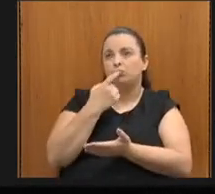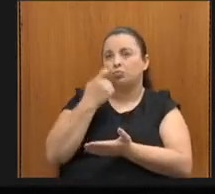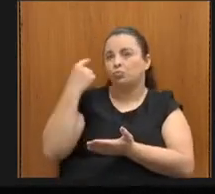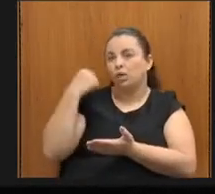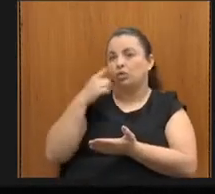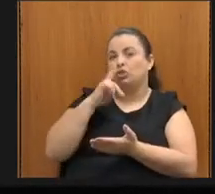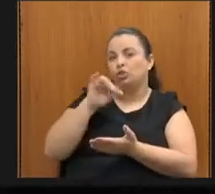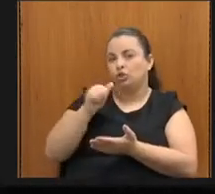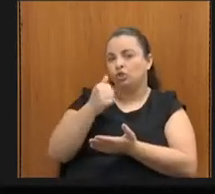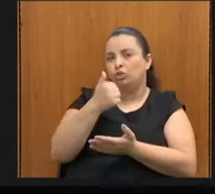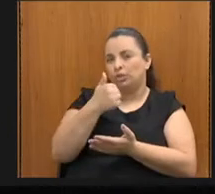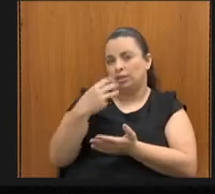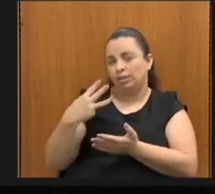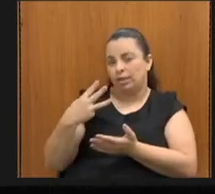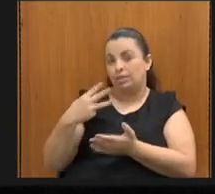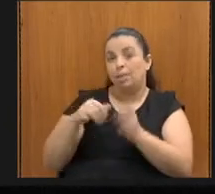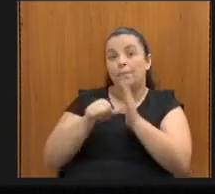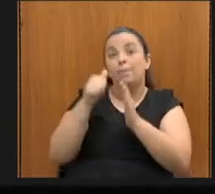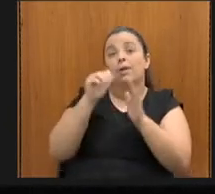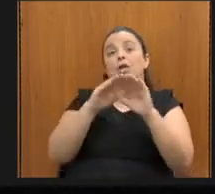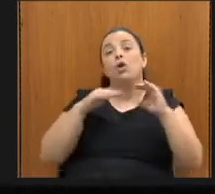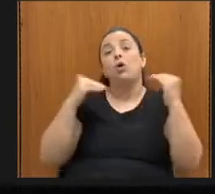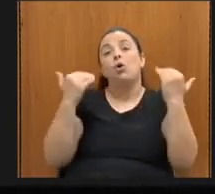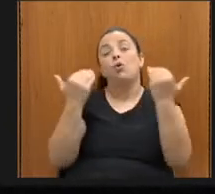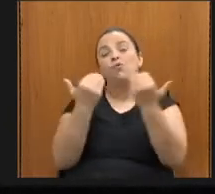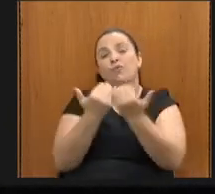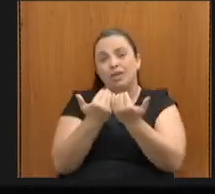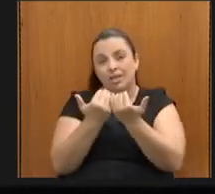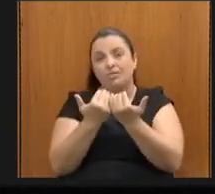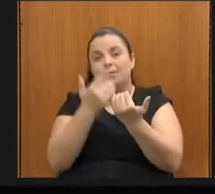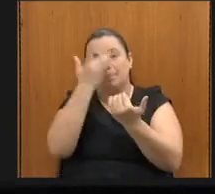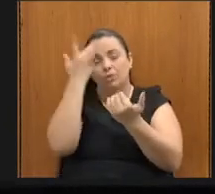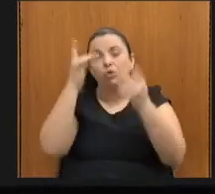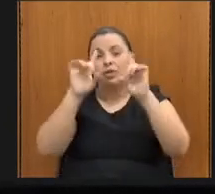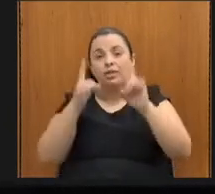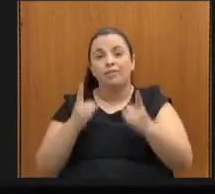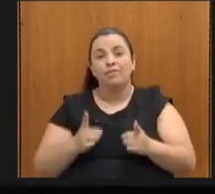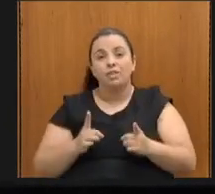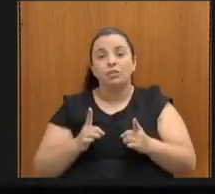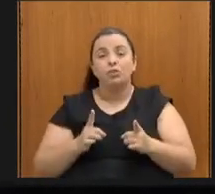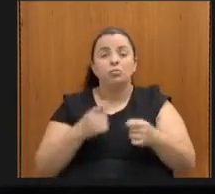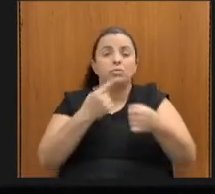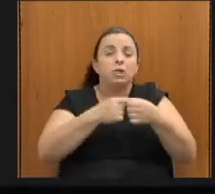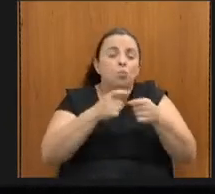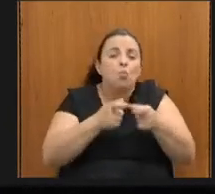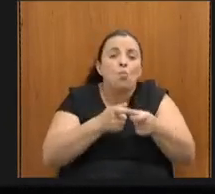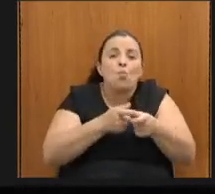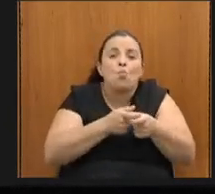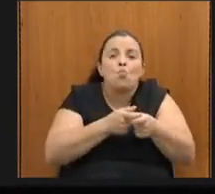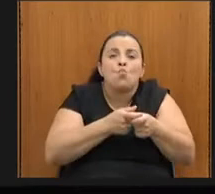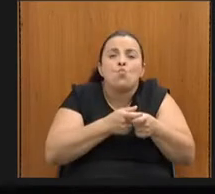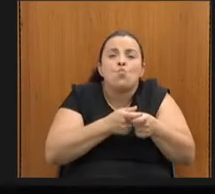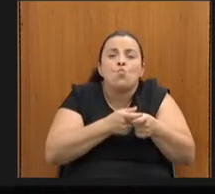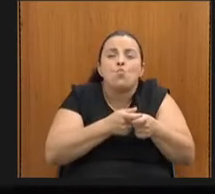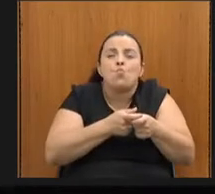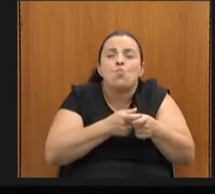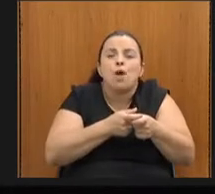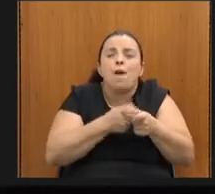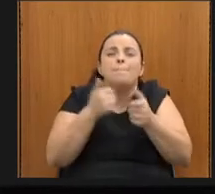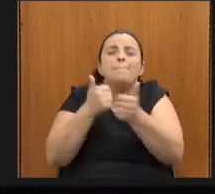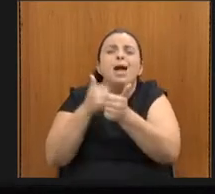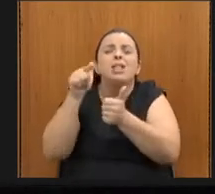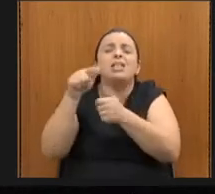primeira conferência dos direitos da pessoa com deficiência do município pequenininho perto desse município que o senhor foi Santo Antônio,